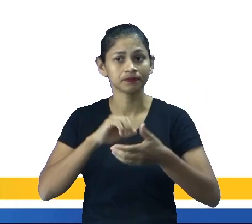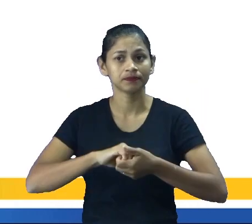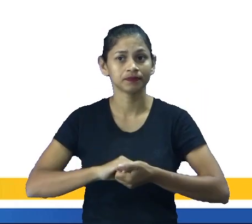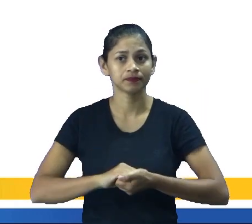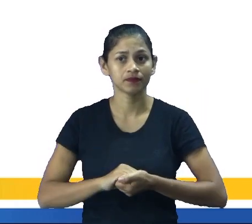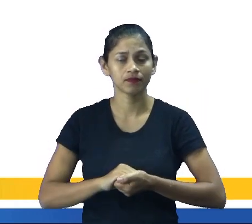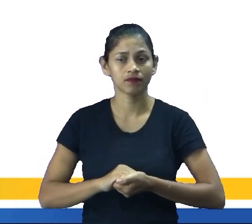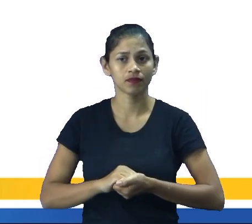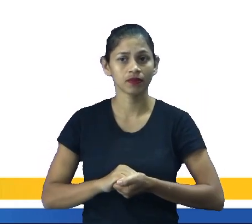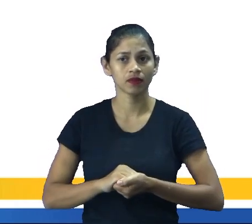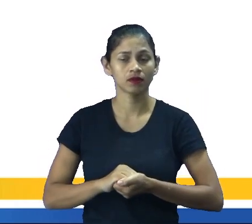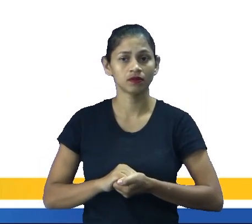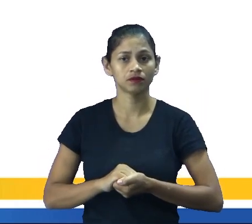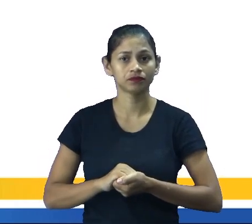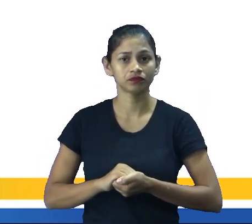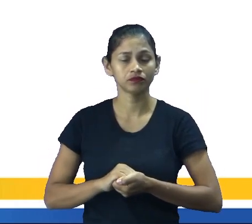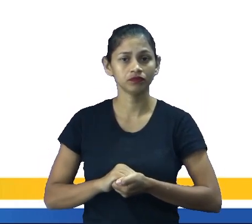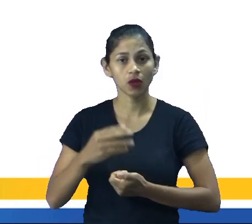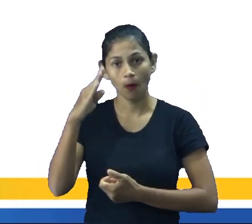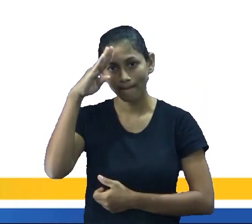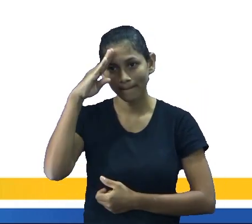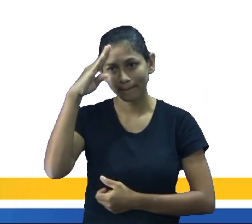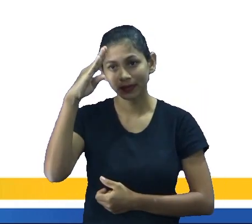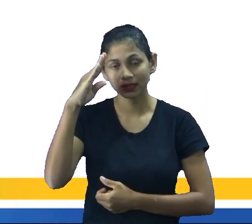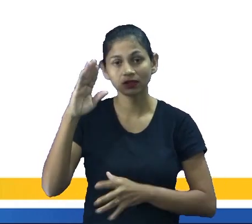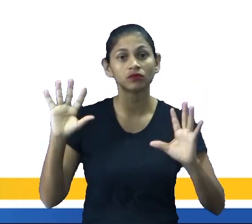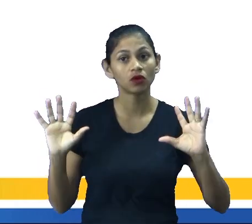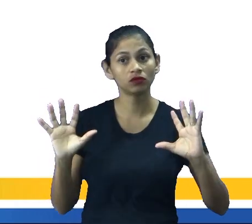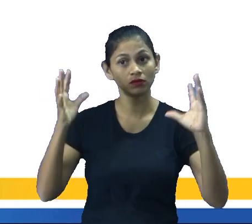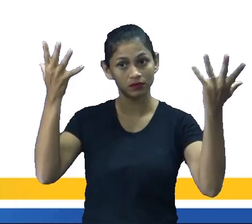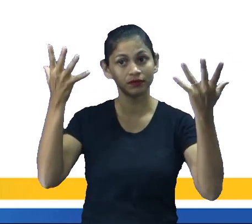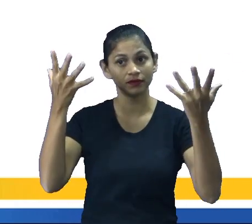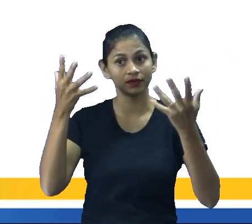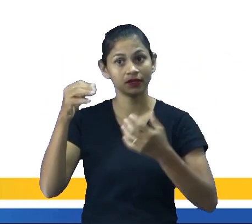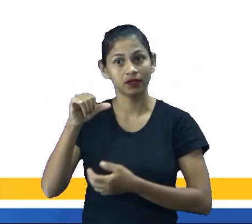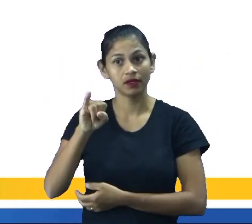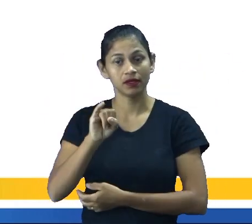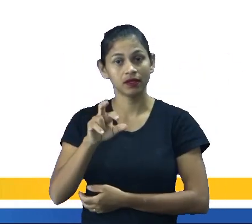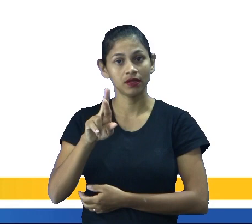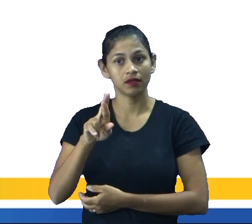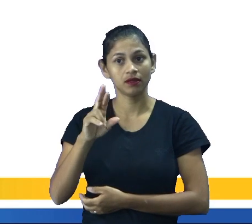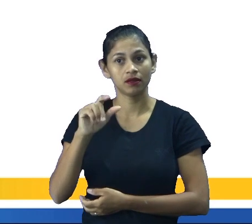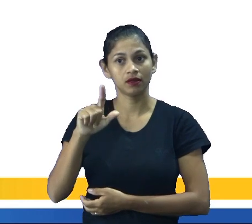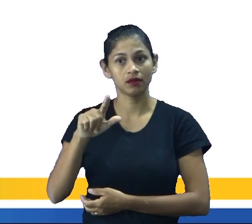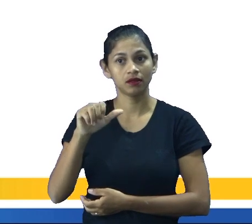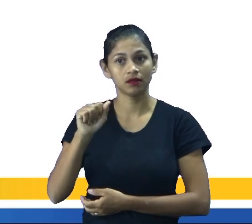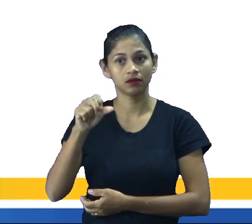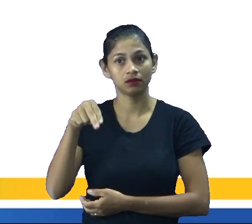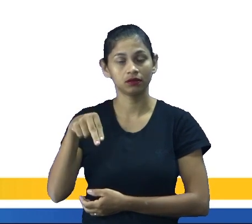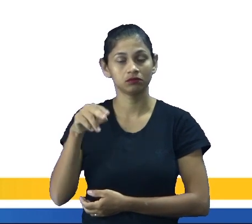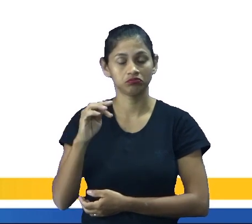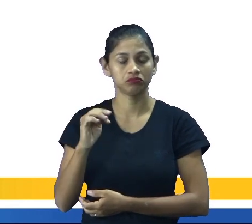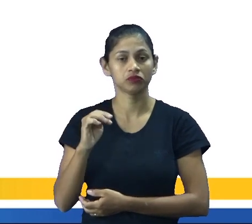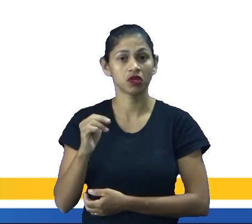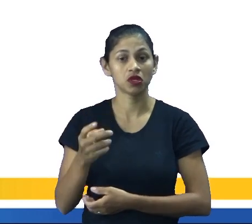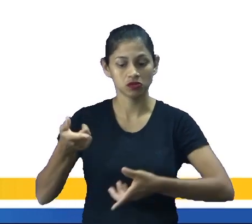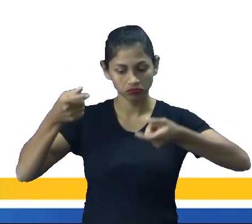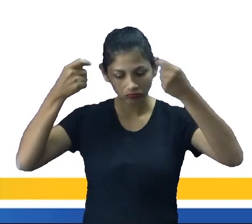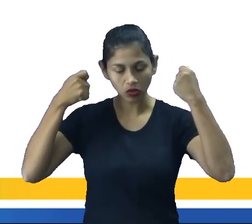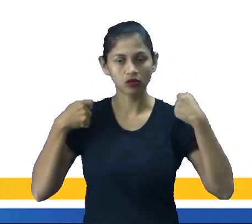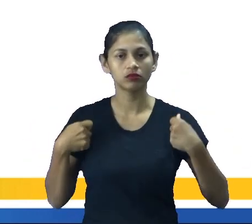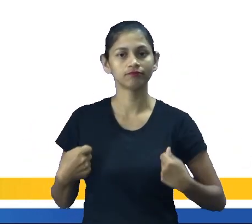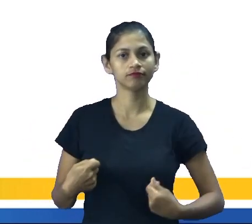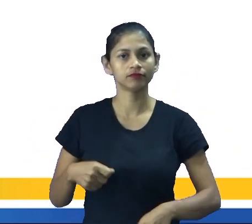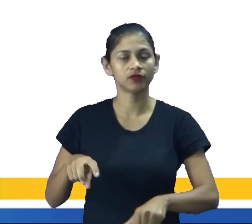festejado feriado da Irlanda. E aí vocês veem na imagem, eles se vestem de verde, né, até porque